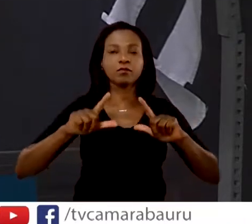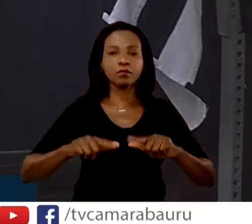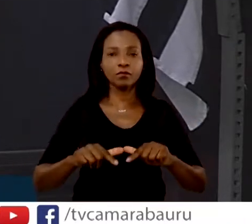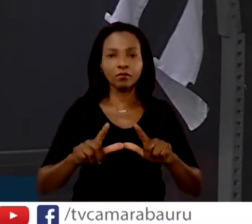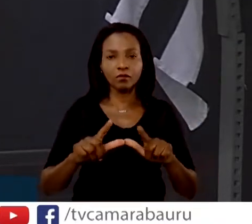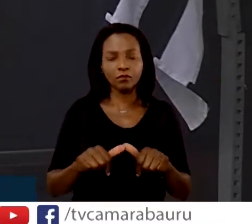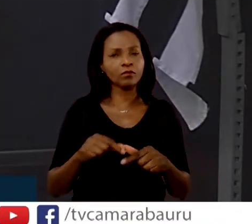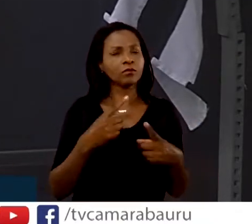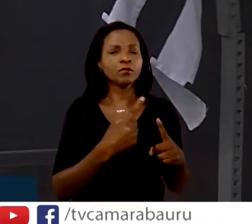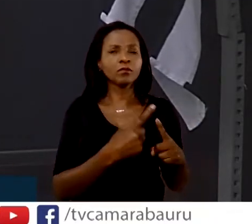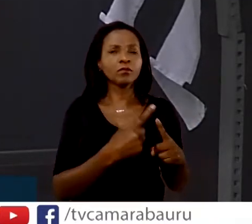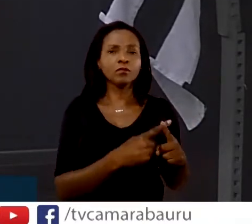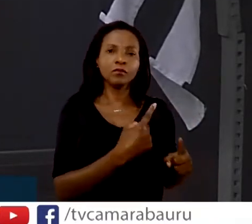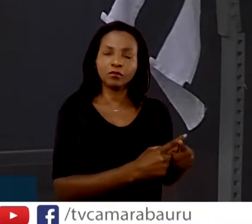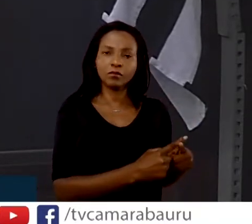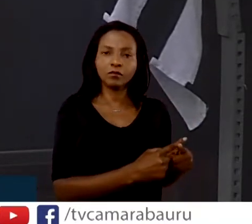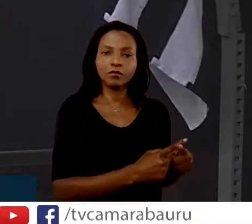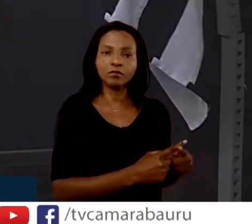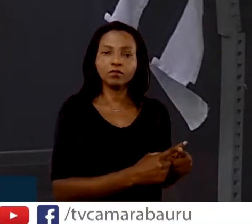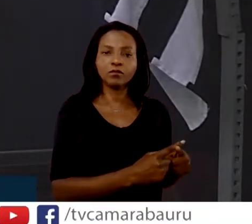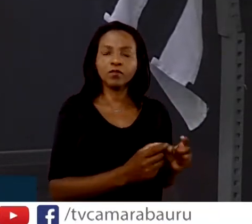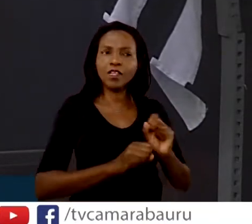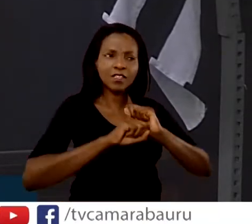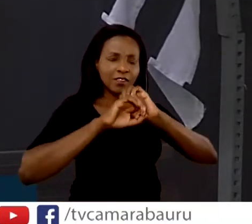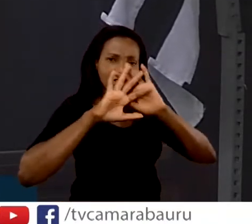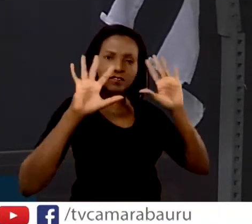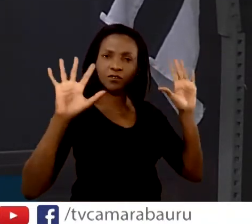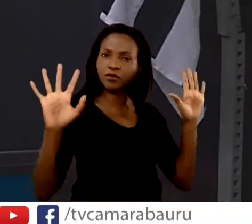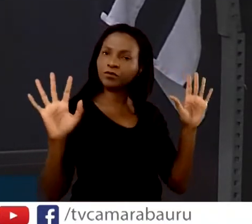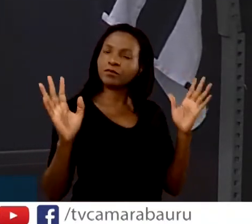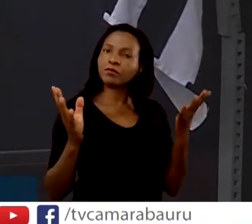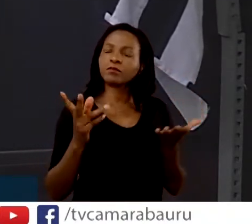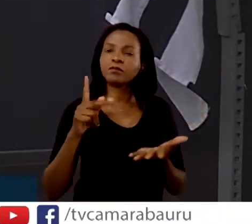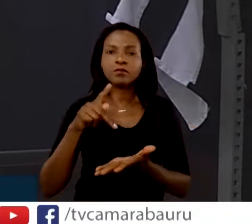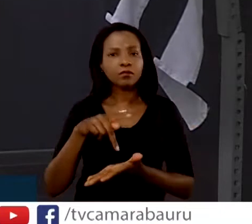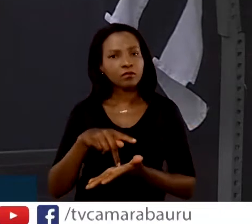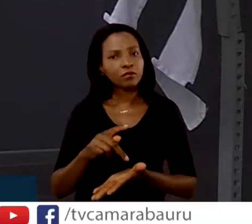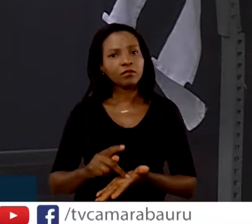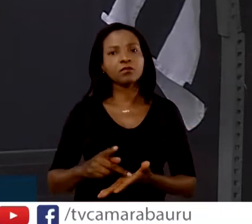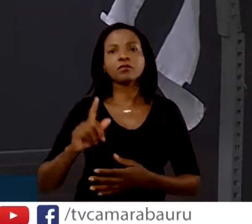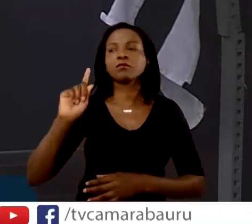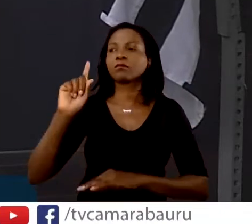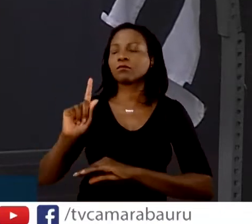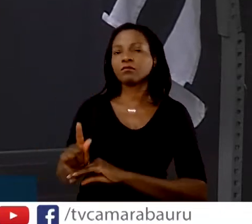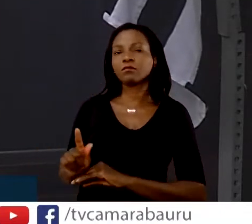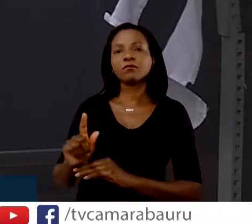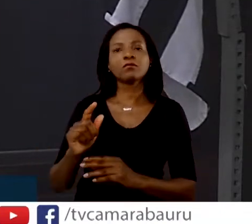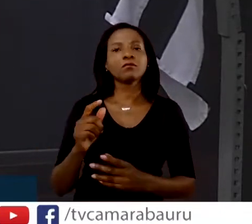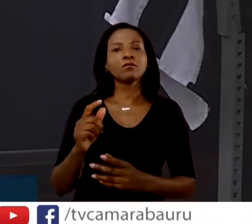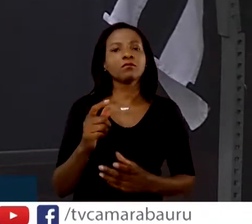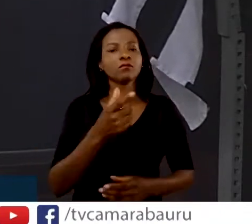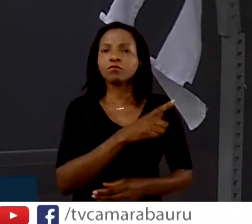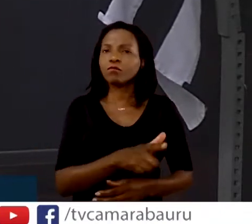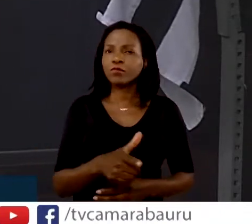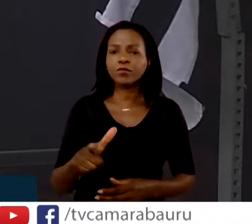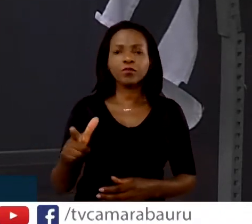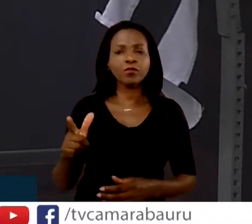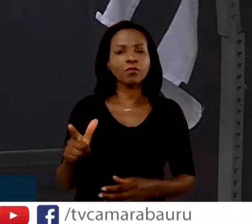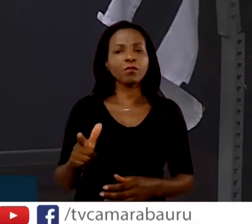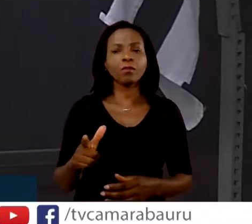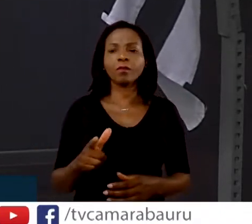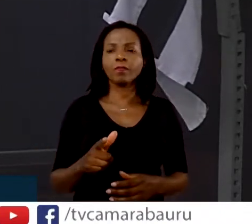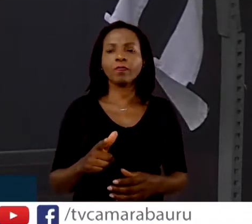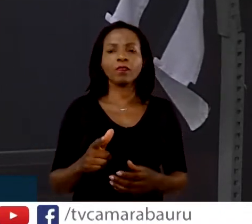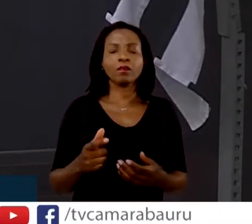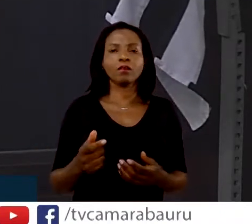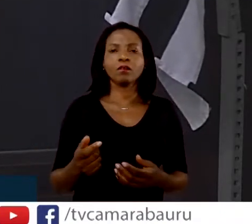porque é nítido que, de fato, essa gestão não está sendo, de uma certa forma,